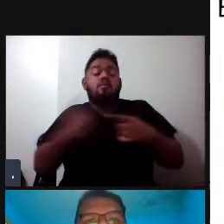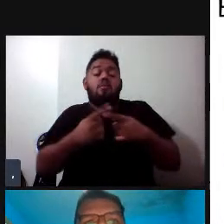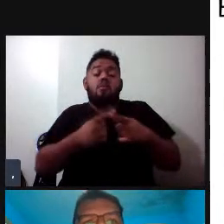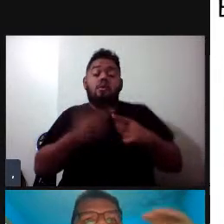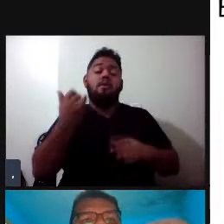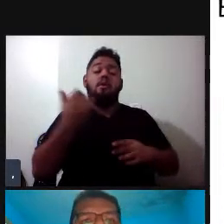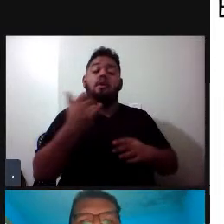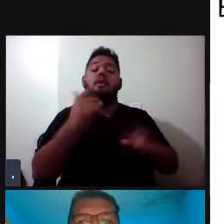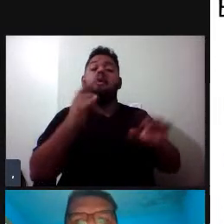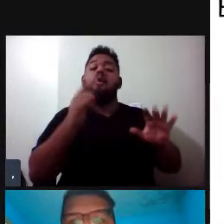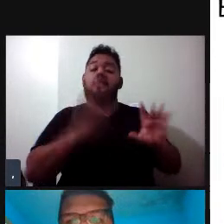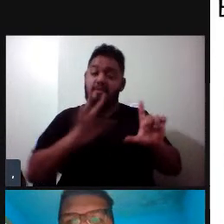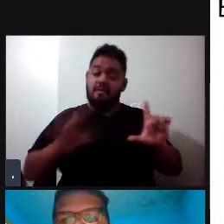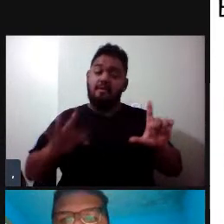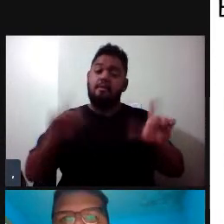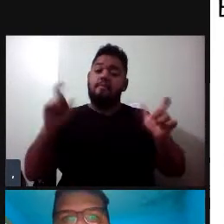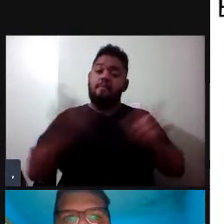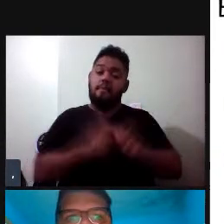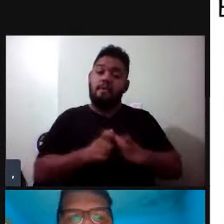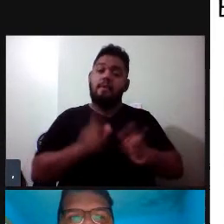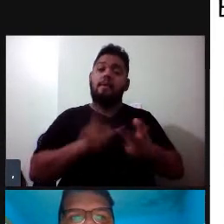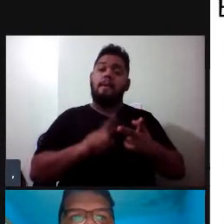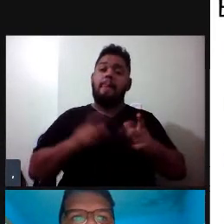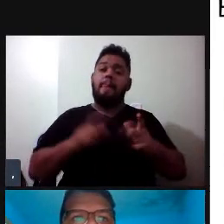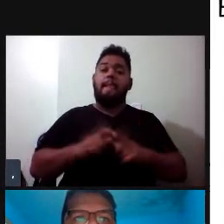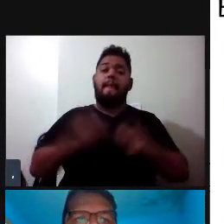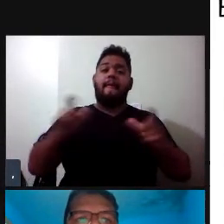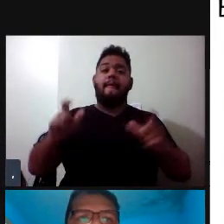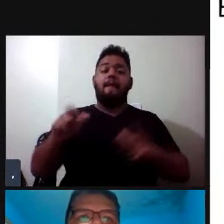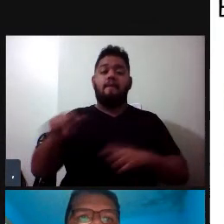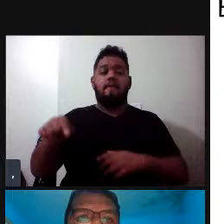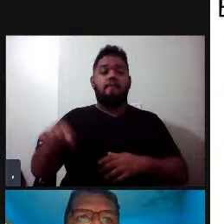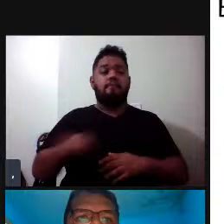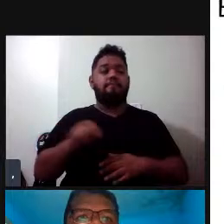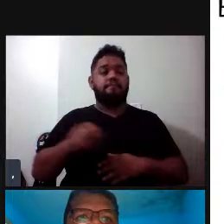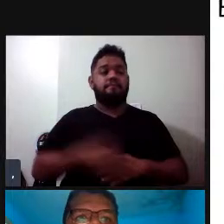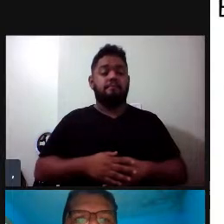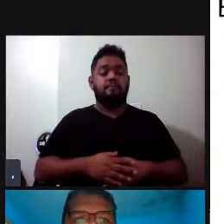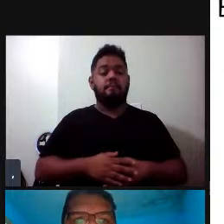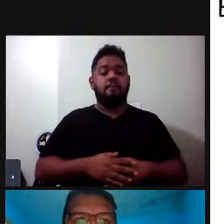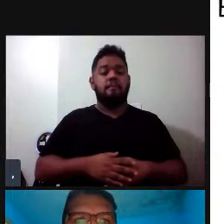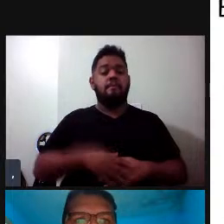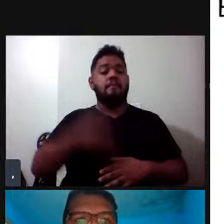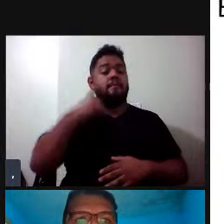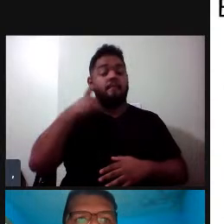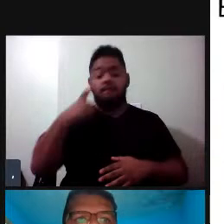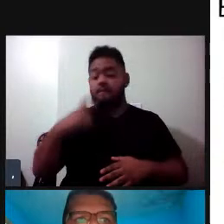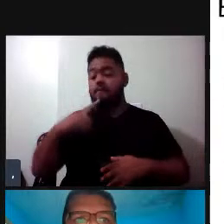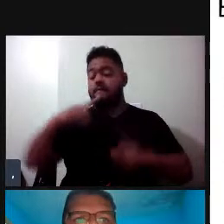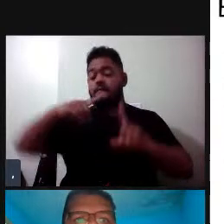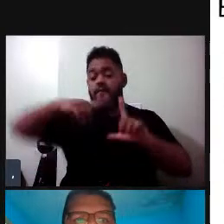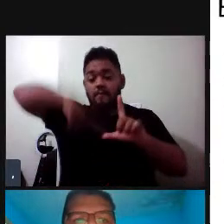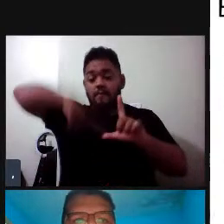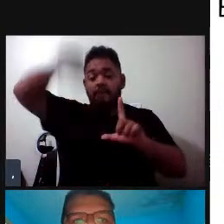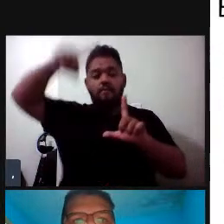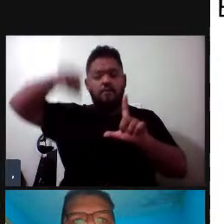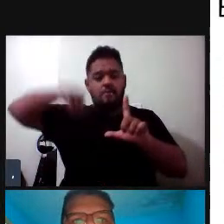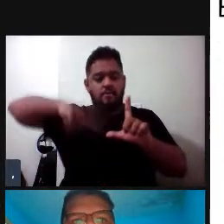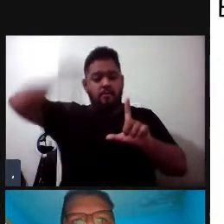mais alta, né? Aqui, para vocês comparem, são esses sons estalados aí que vocês estão ouvindo.